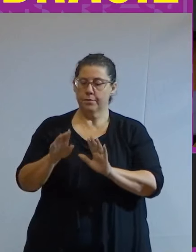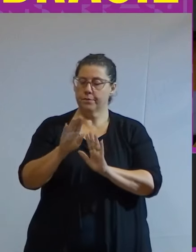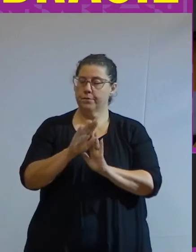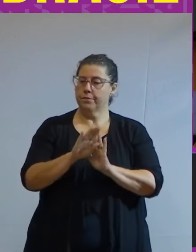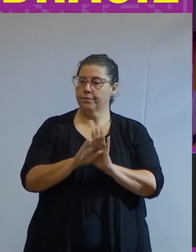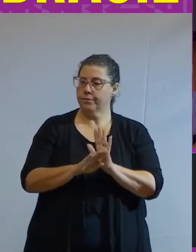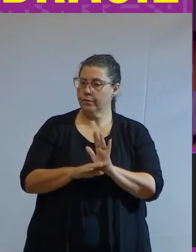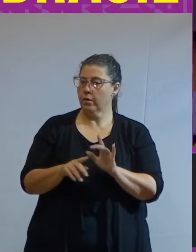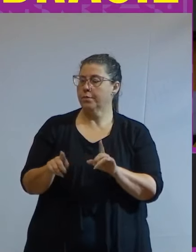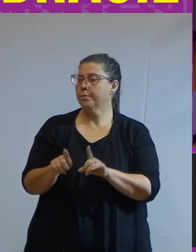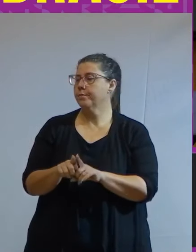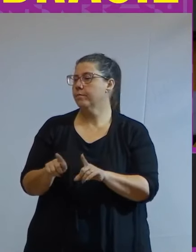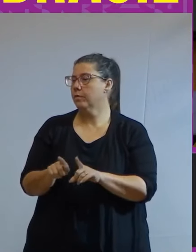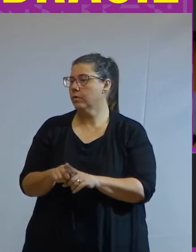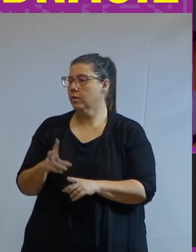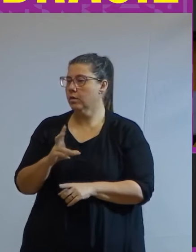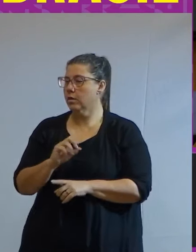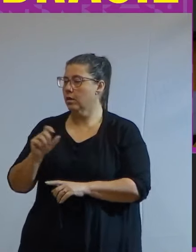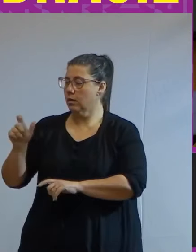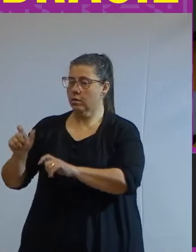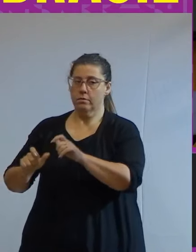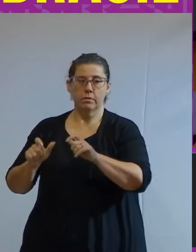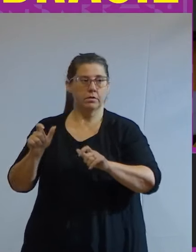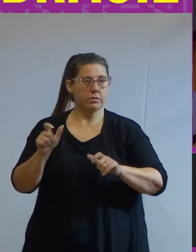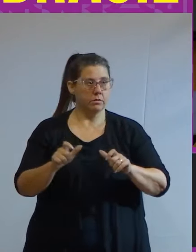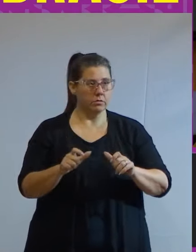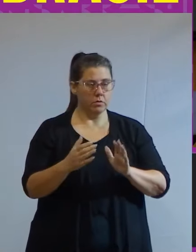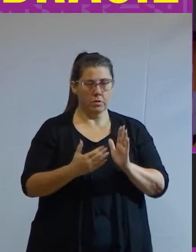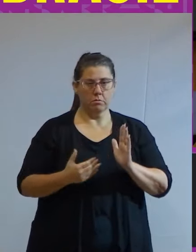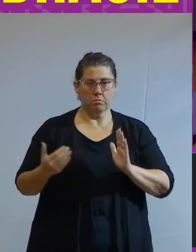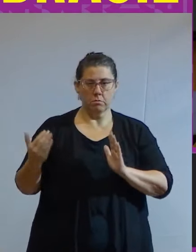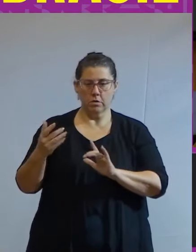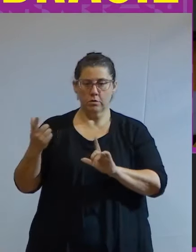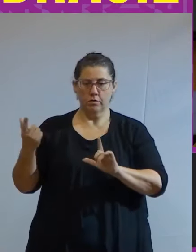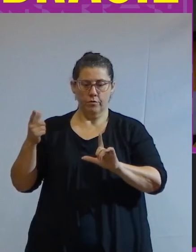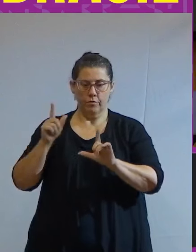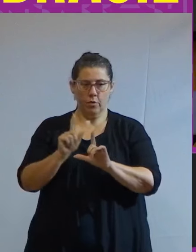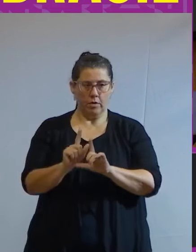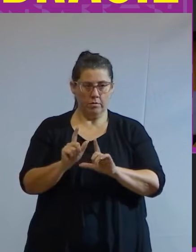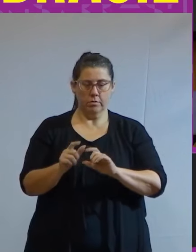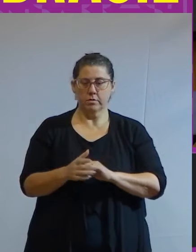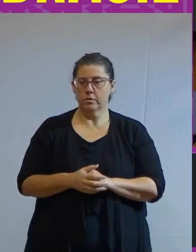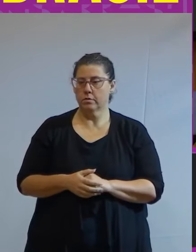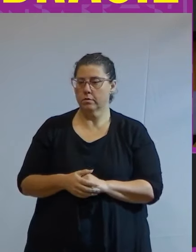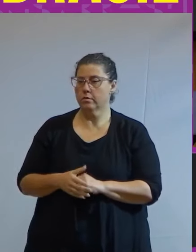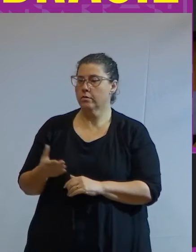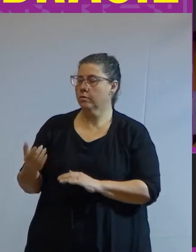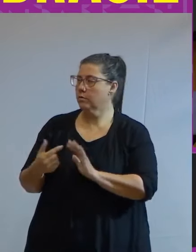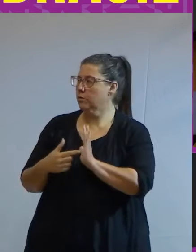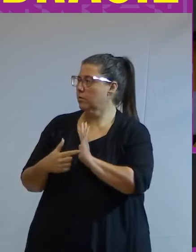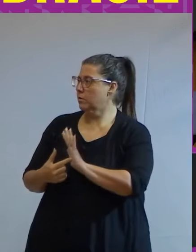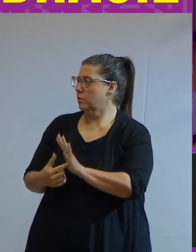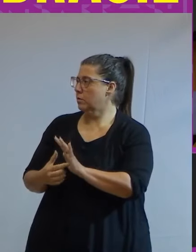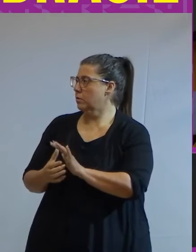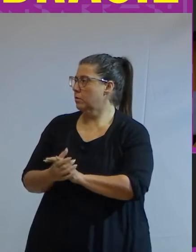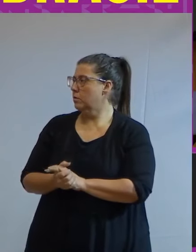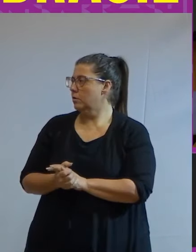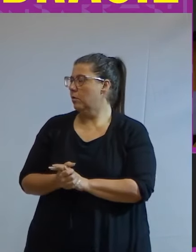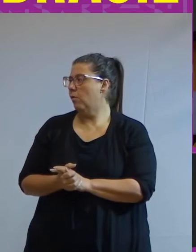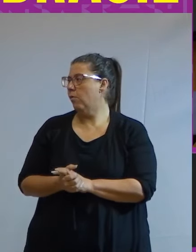Bloomberg linha das 500 personalidades mais influentes da América Latina então vamos apresentar uma